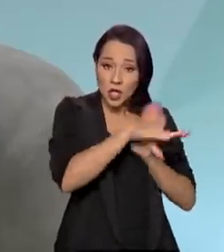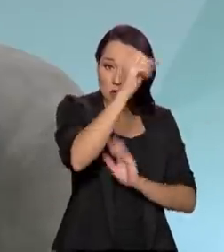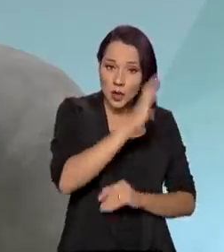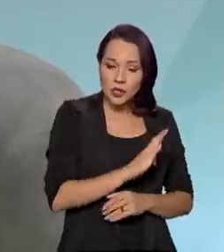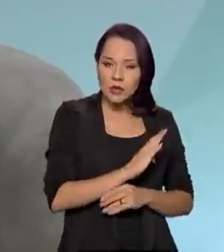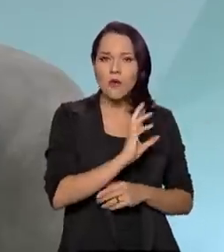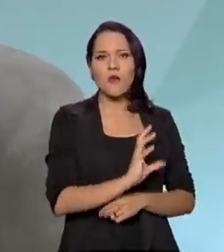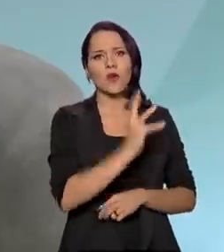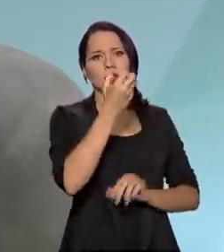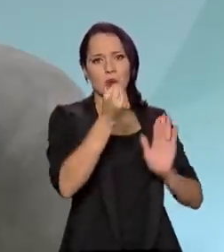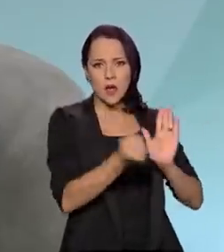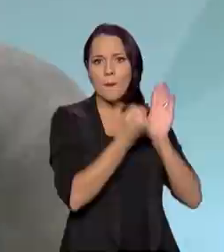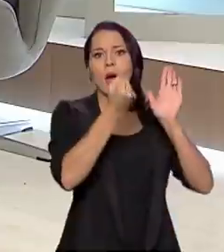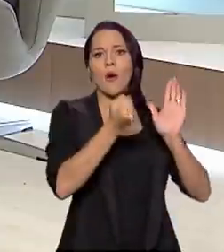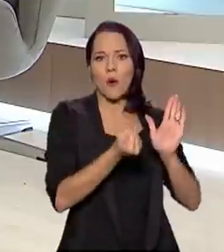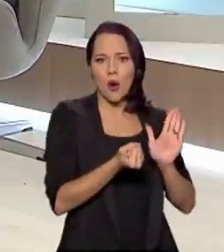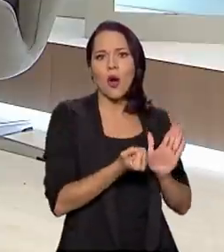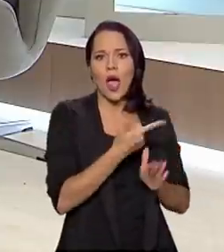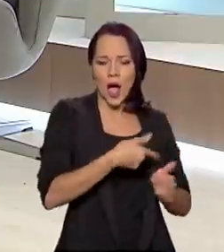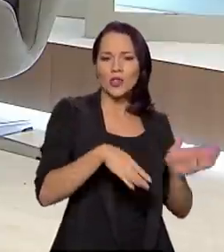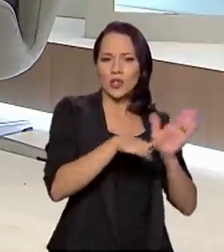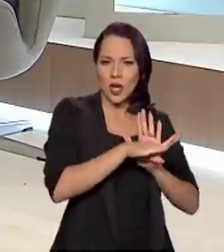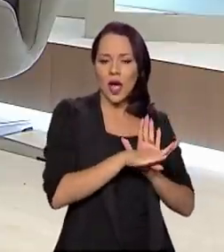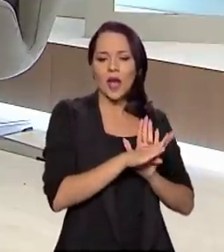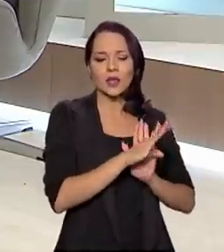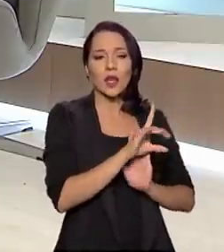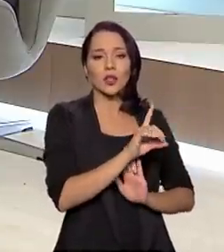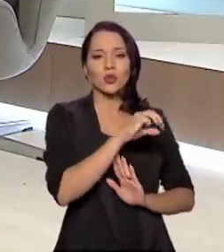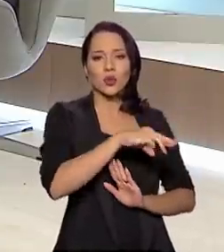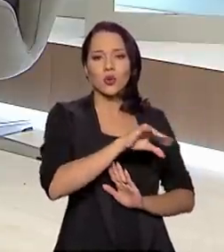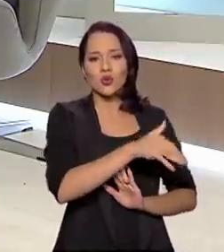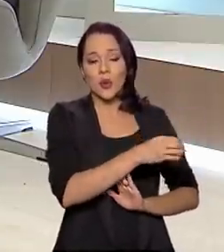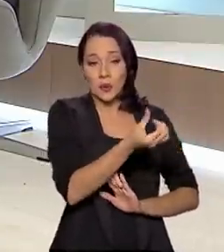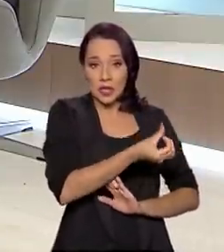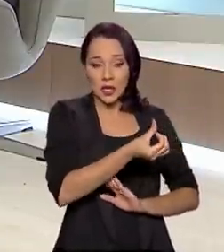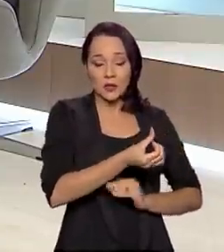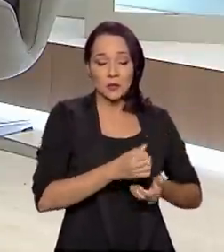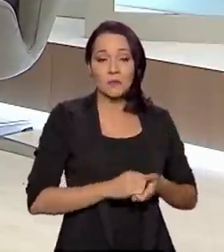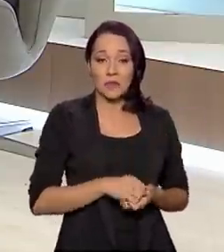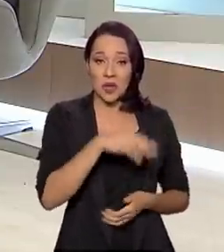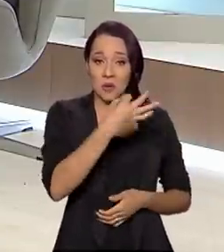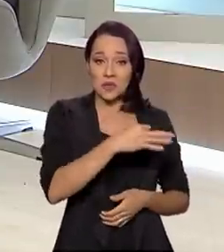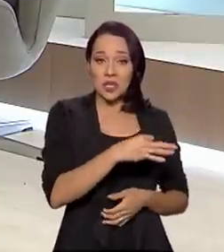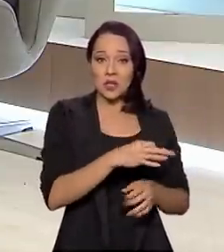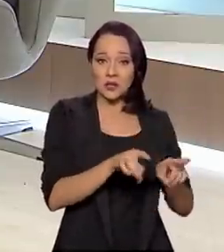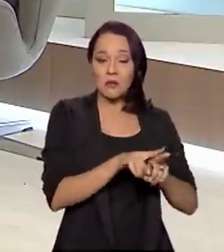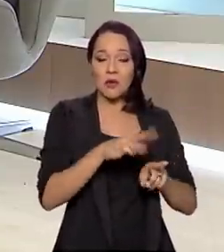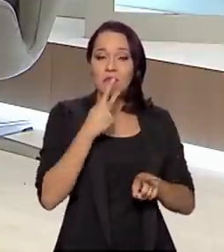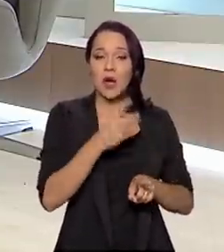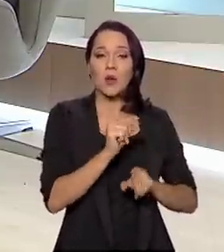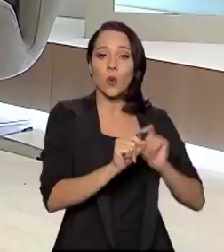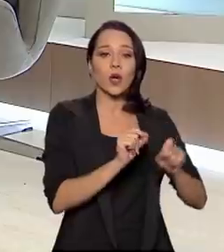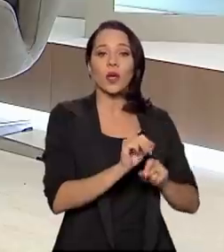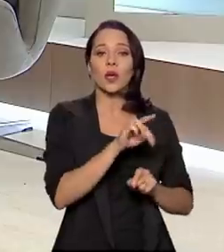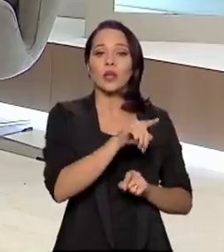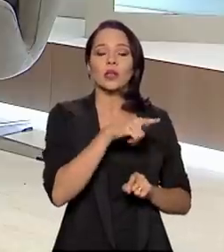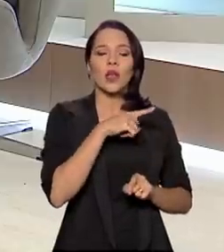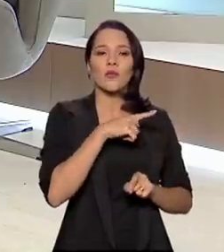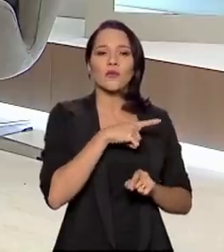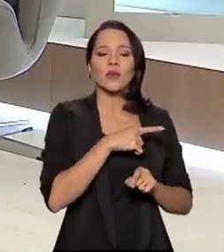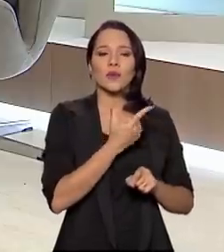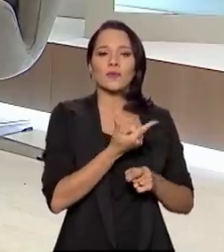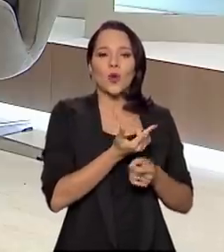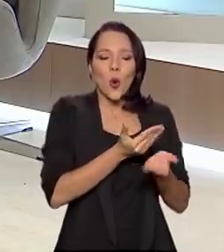Então, foi um fato marcante ali a chegada do Dom João VI e, com certeza, como o senhor aponta, ali deve ter,